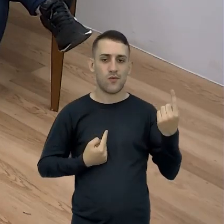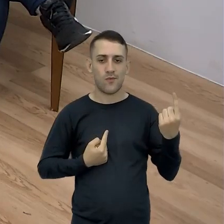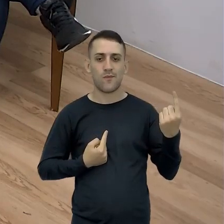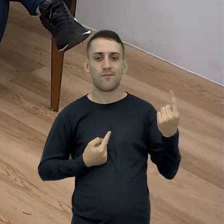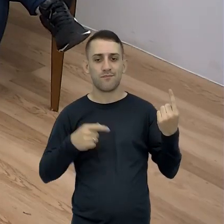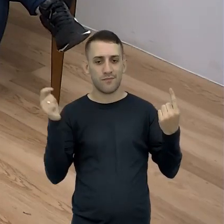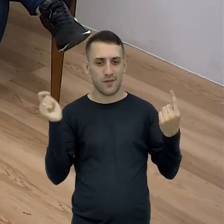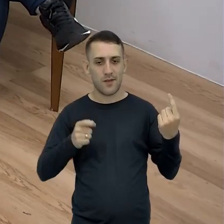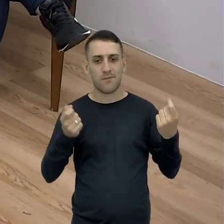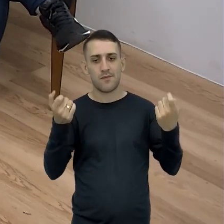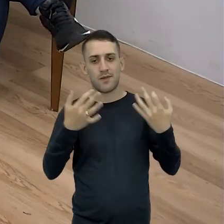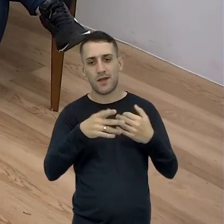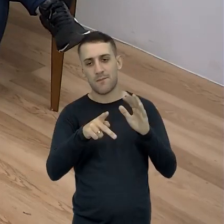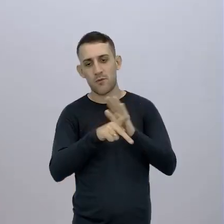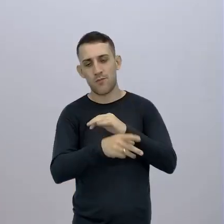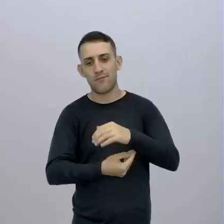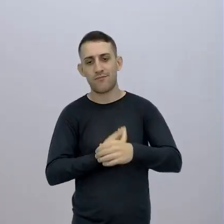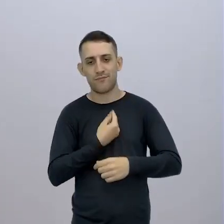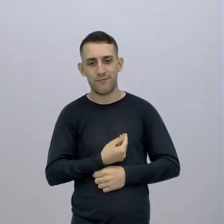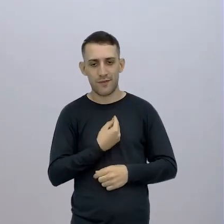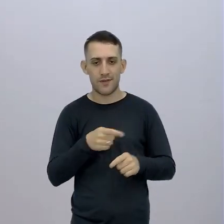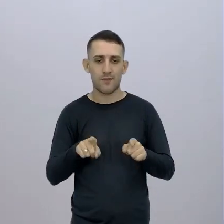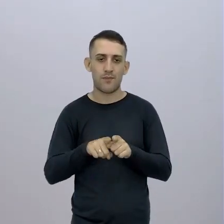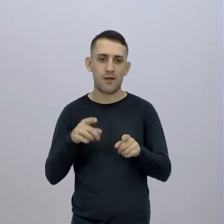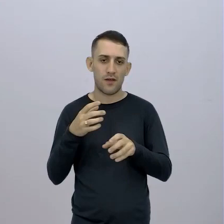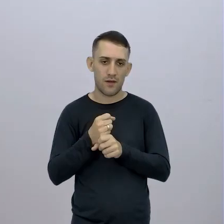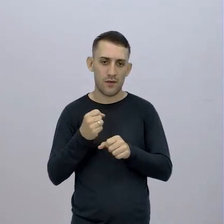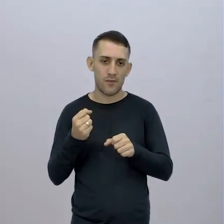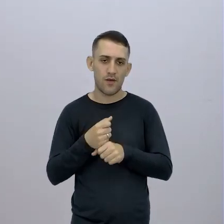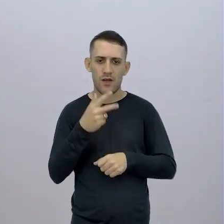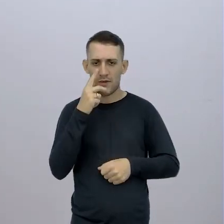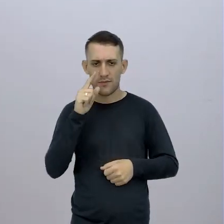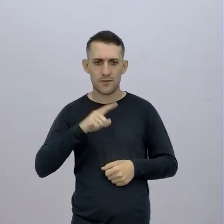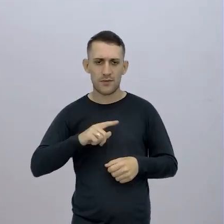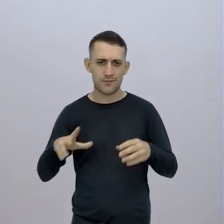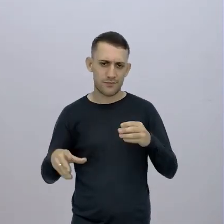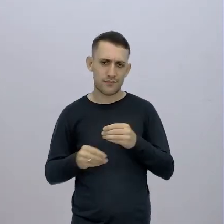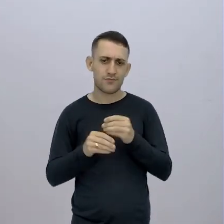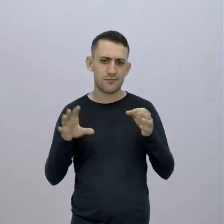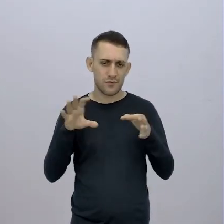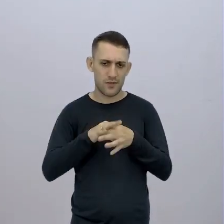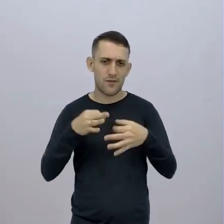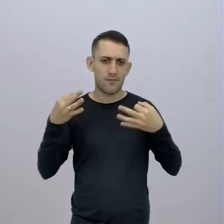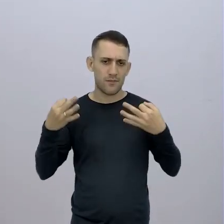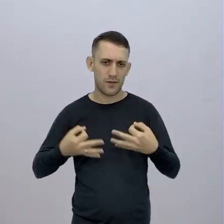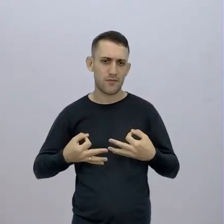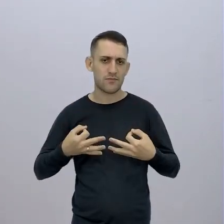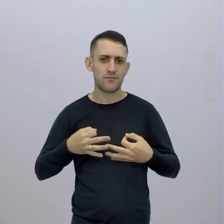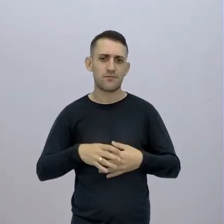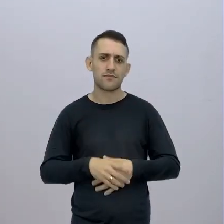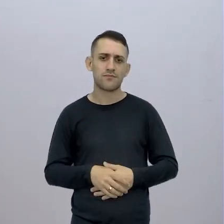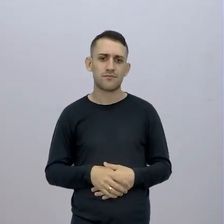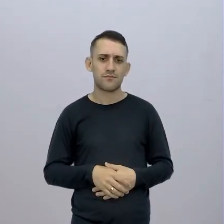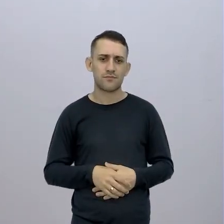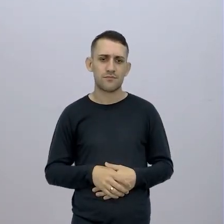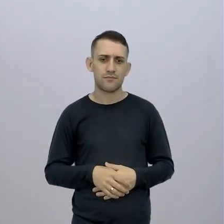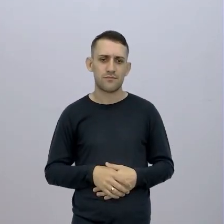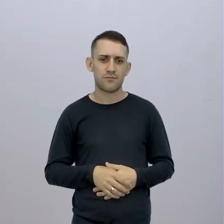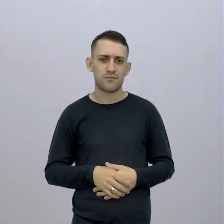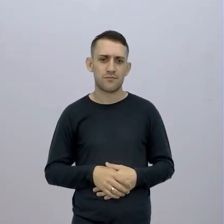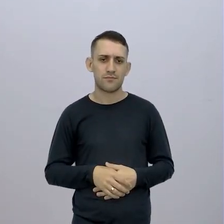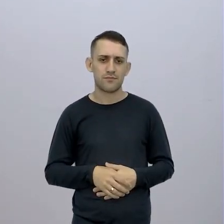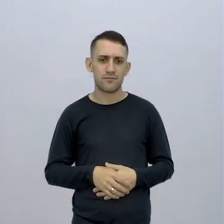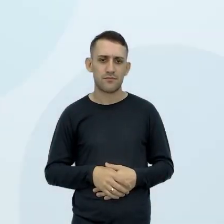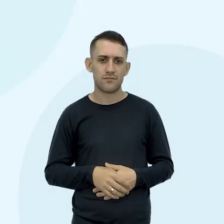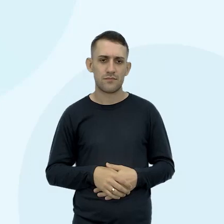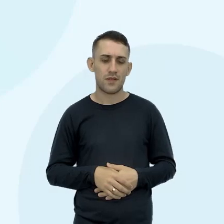decorrer a vida Sem dar o cálculo Acho que está bem integrado A ideia já foi bem integrada mesmo Só o objetivo